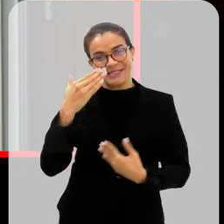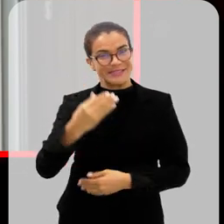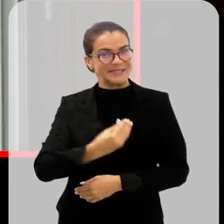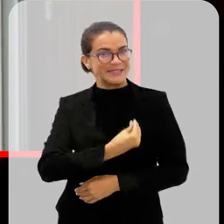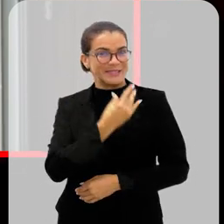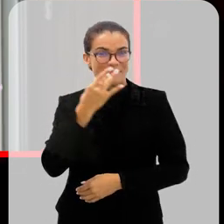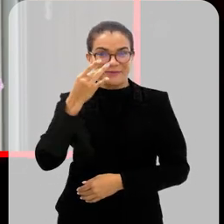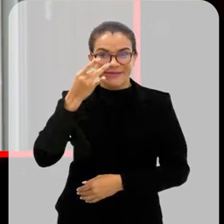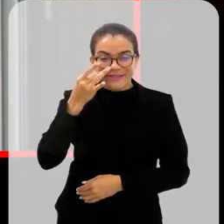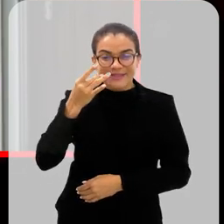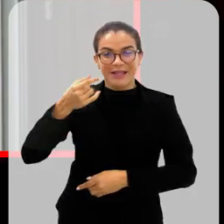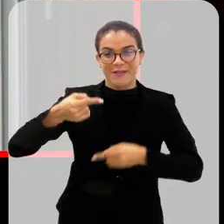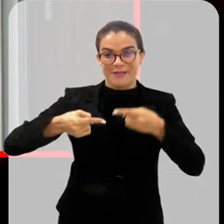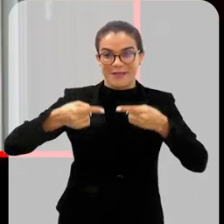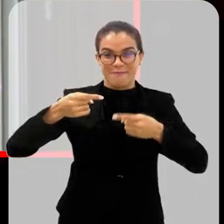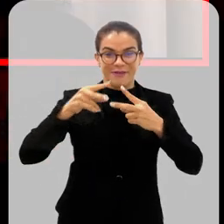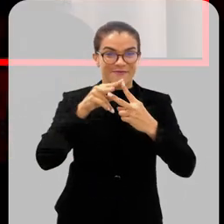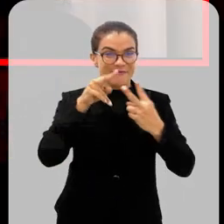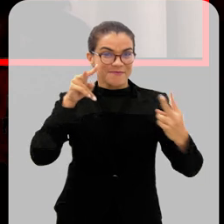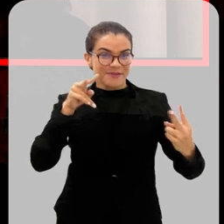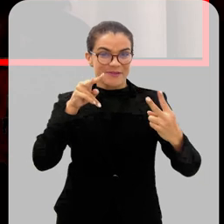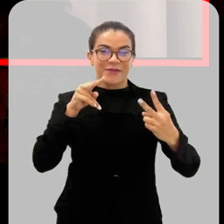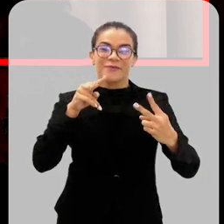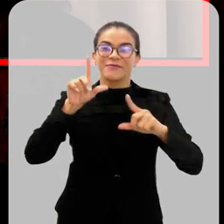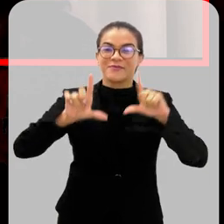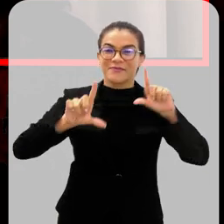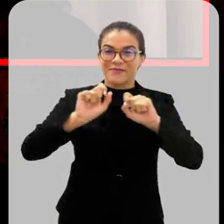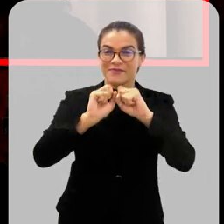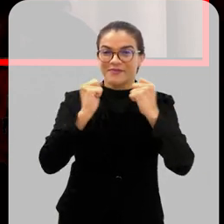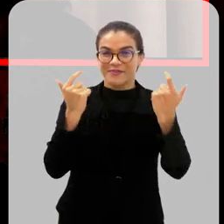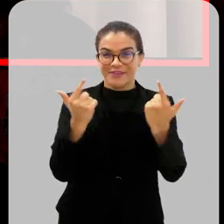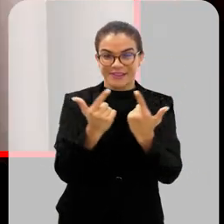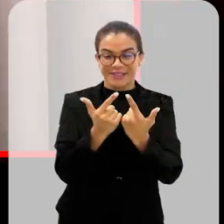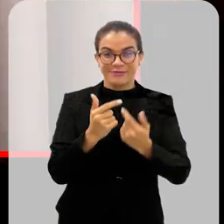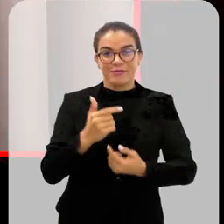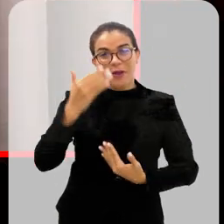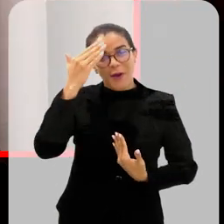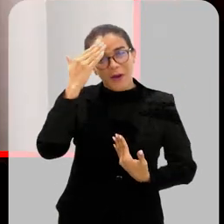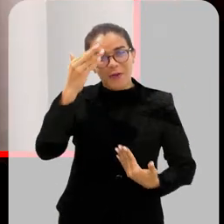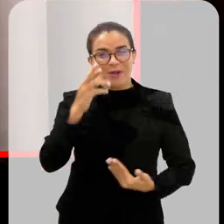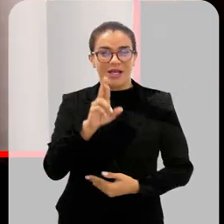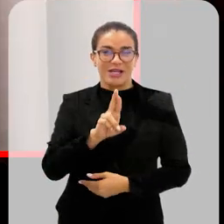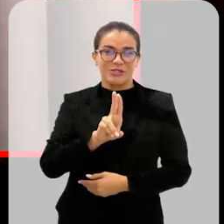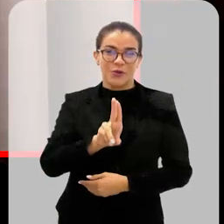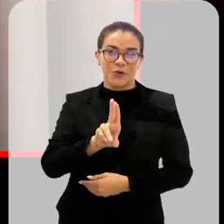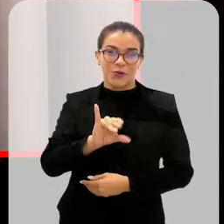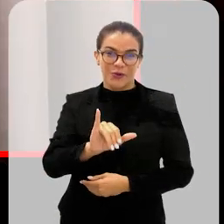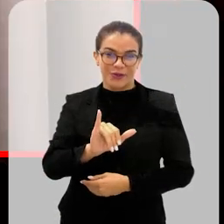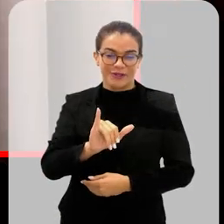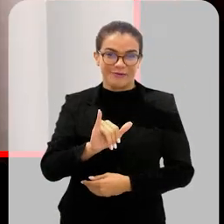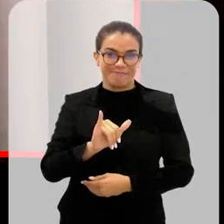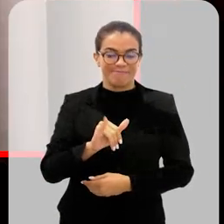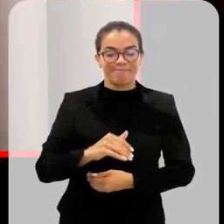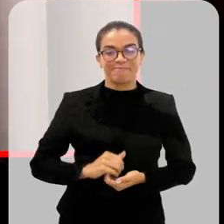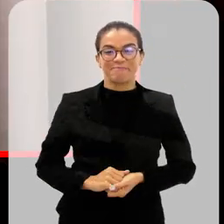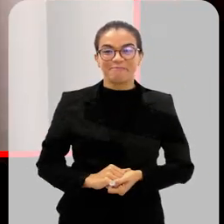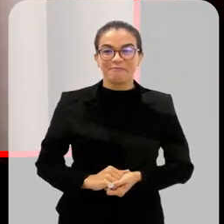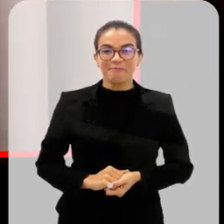a sua presença aqui no debate virtual da TV Alerj. Obrigada, Rui. É um prazer estar falando com vocês.